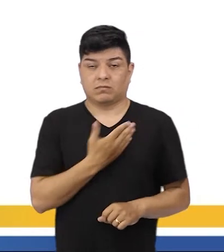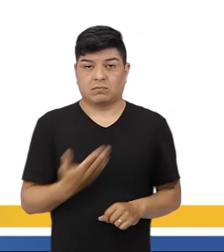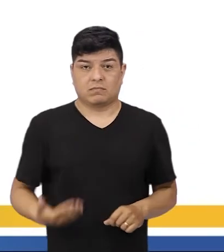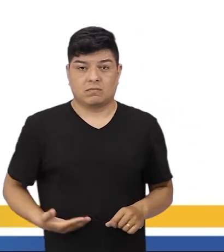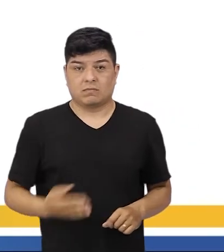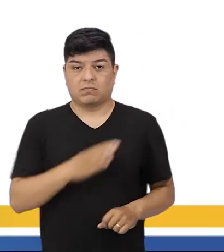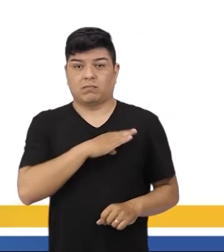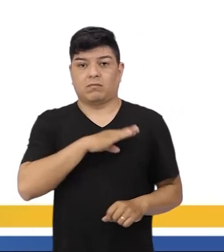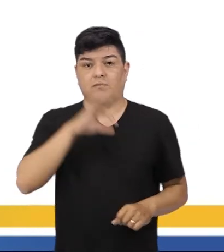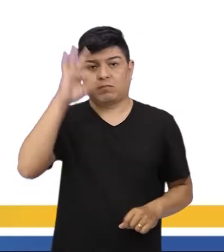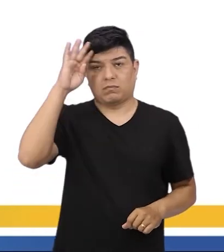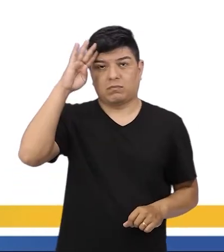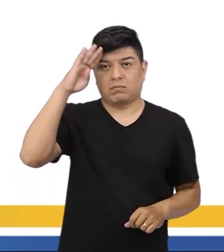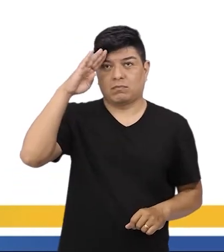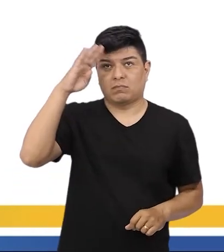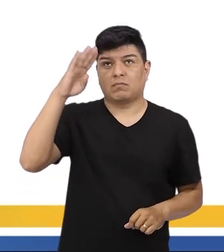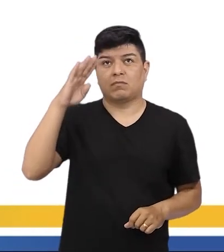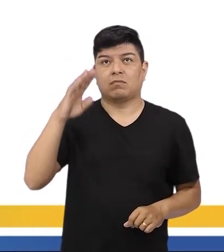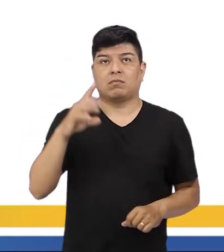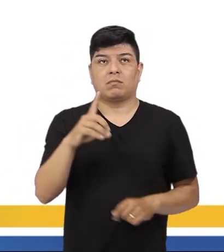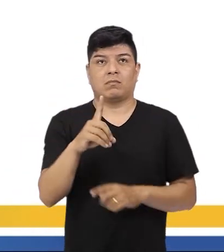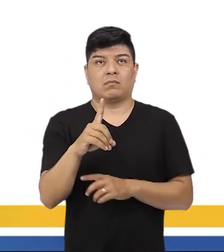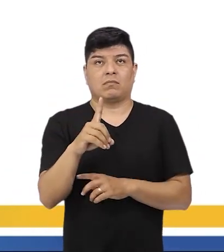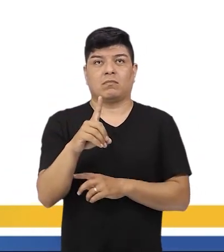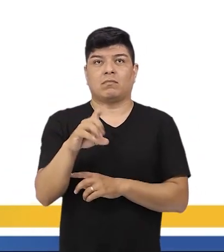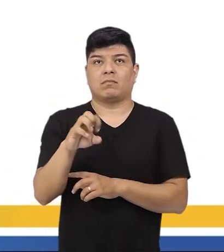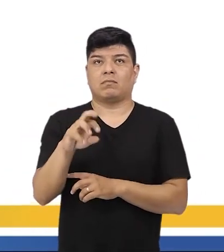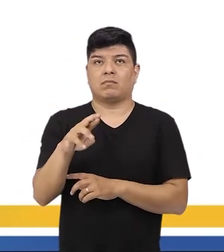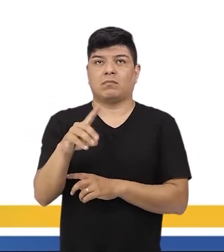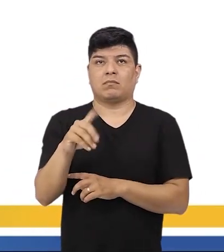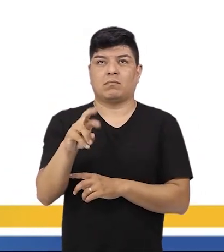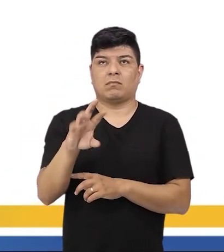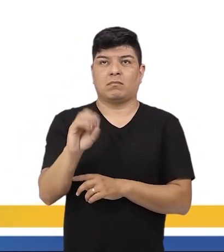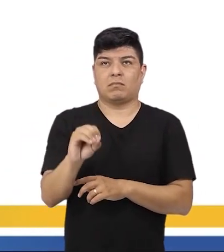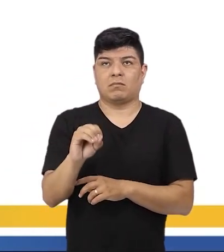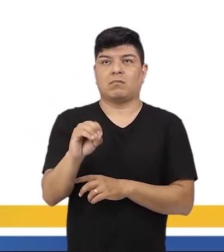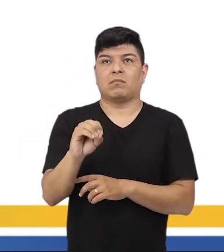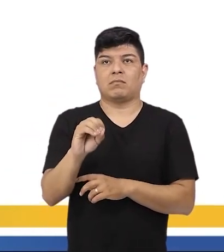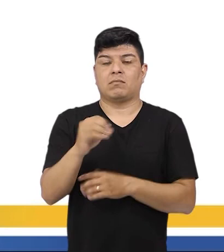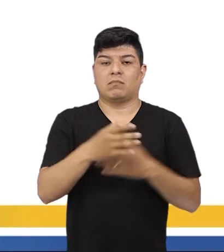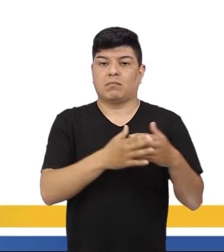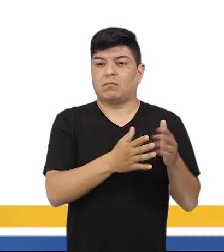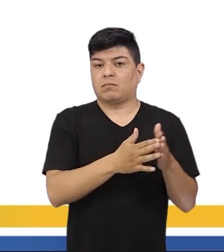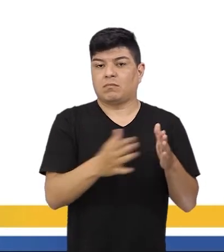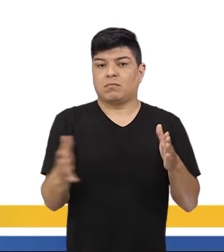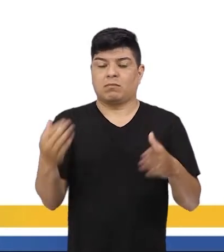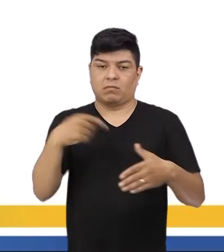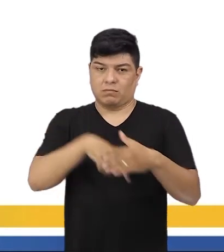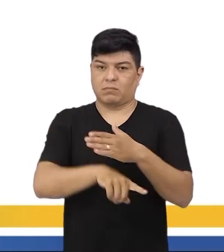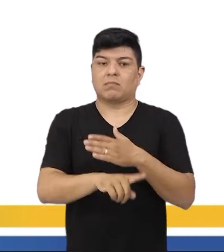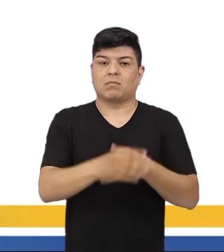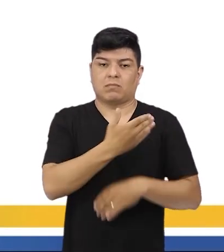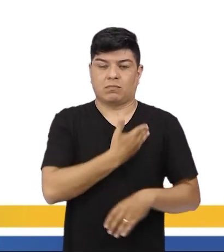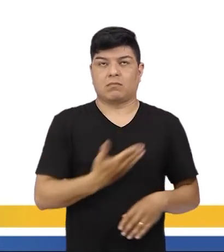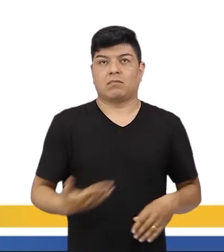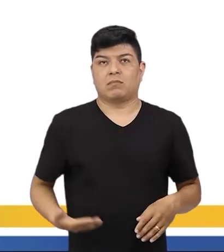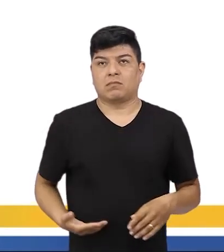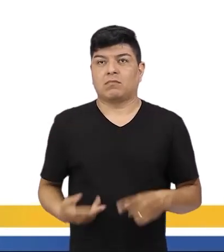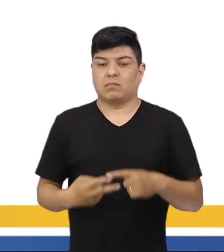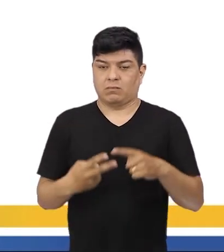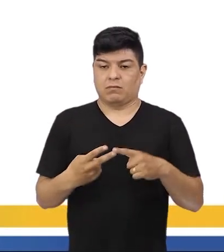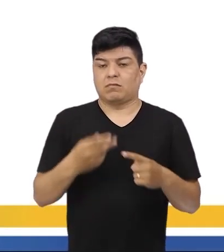governos militares, né? O Deodoro da Ponseca e o Floriano Peixoto. Por conta do tempo, a gente não vai poder entrar muito bem no governo desses